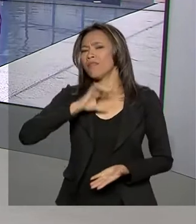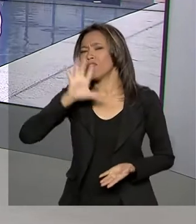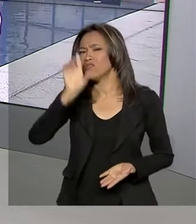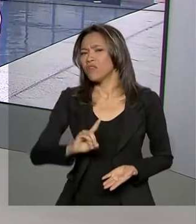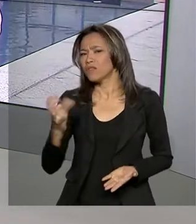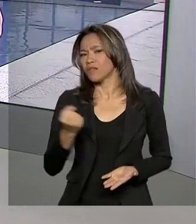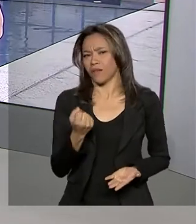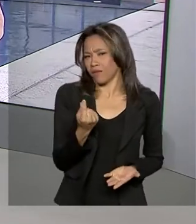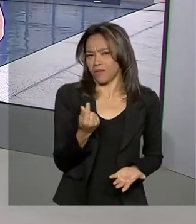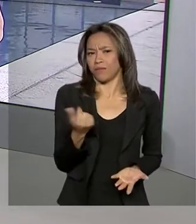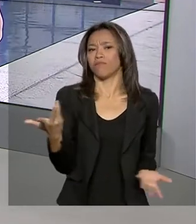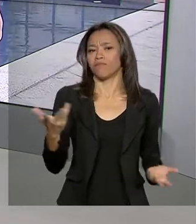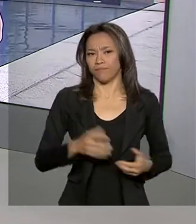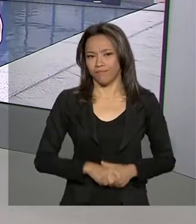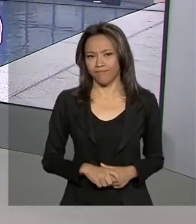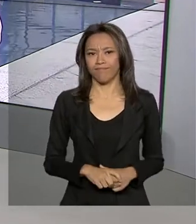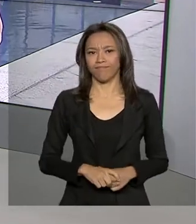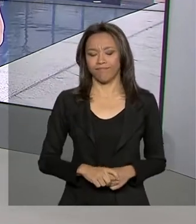sacar esse valor?